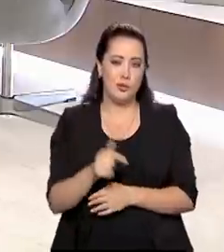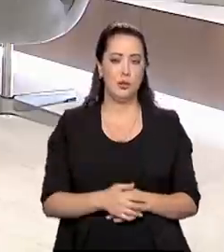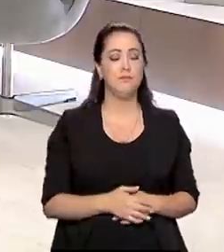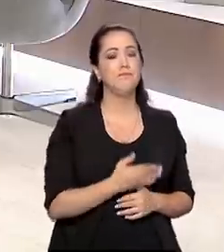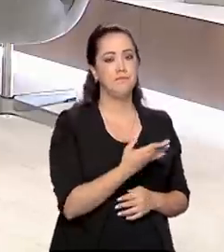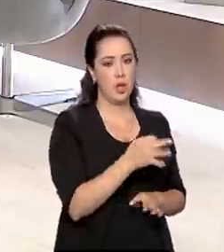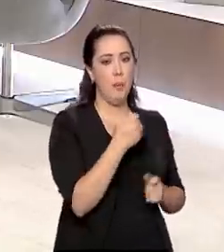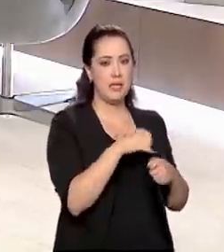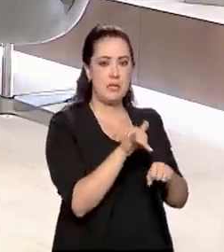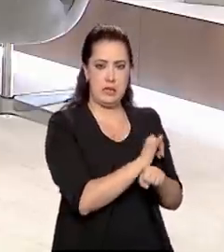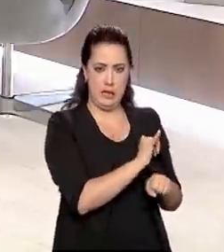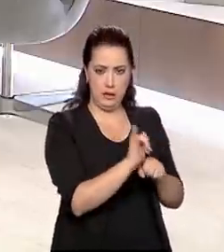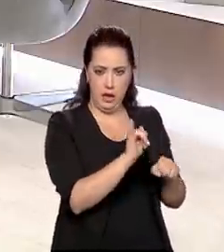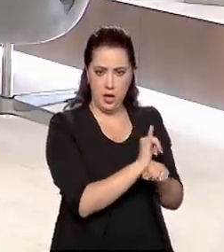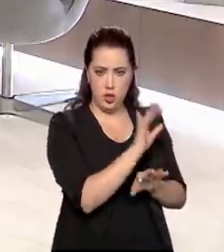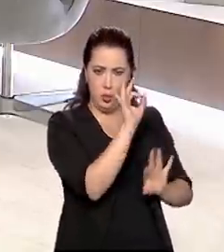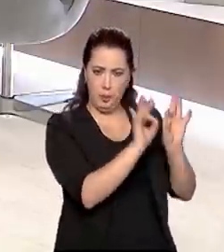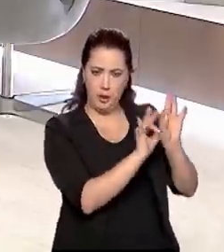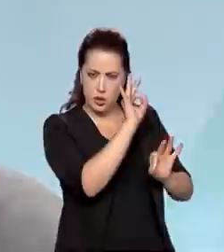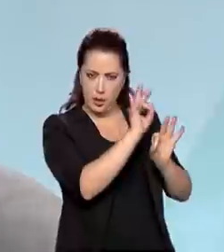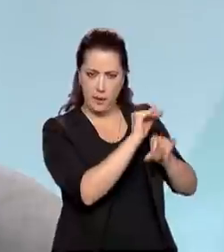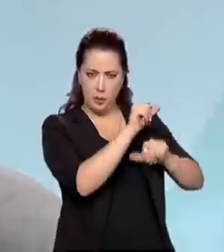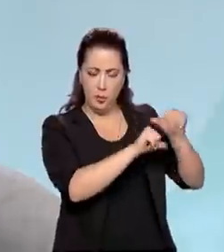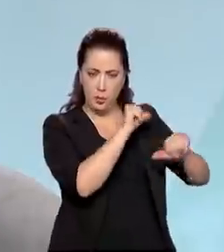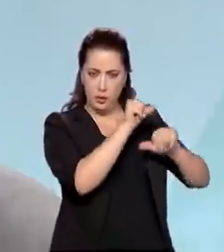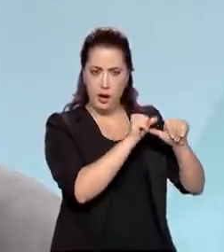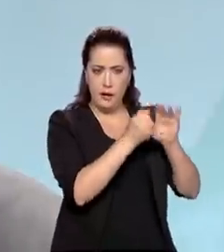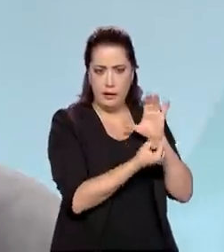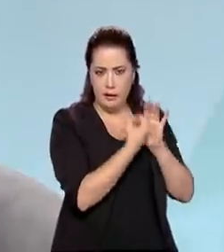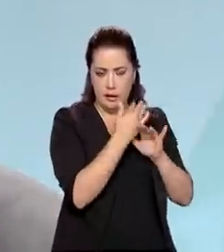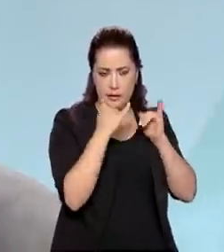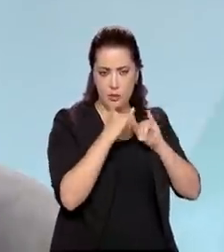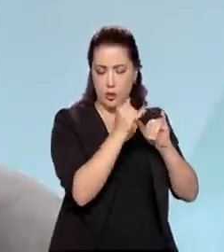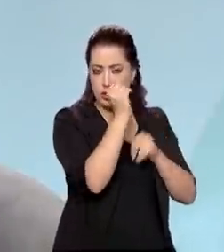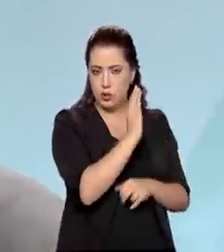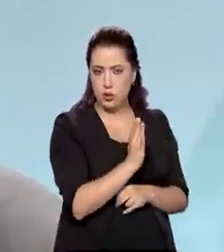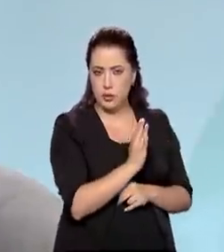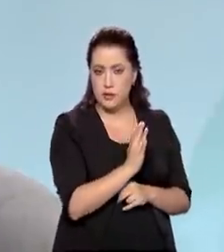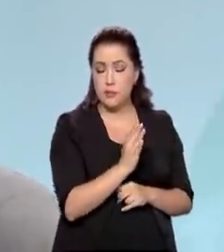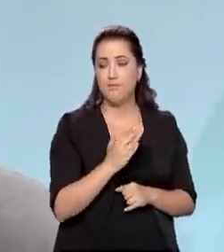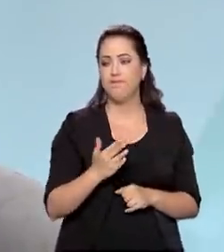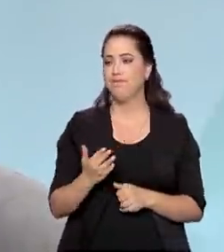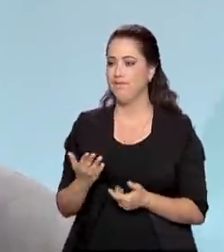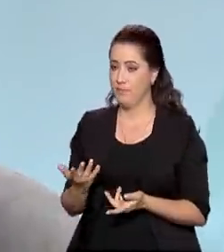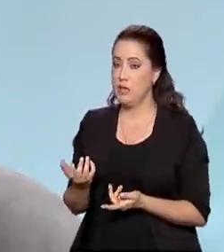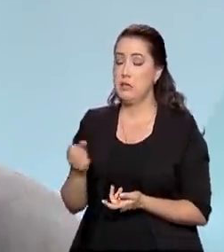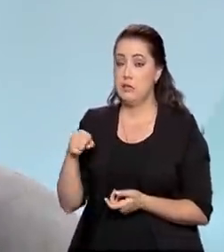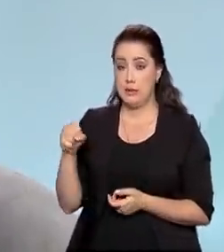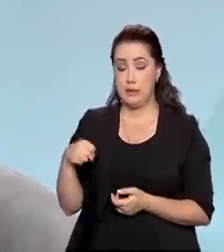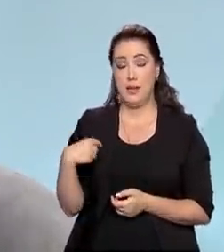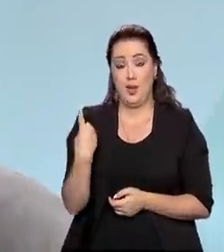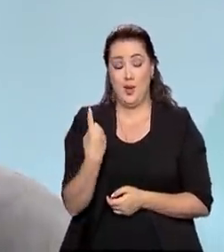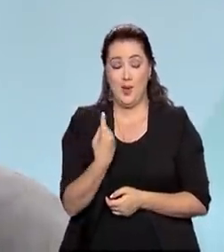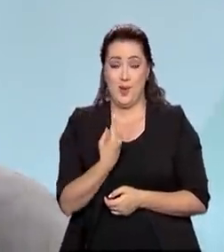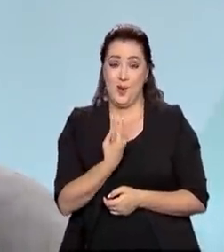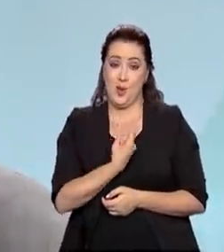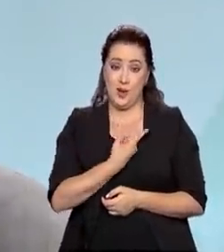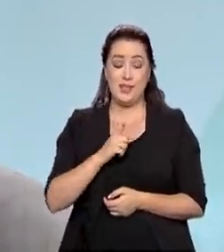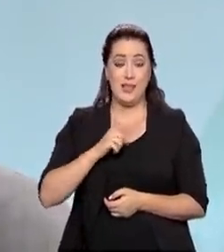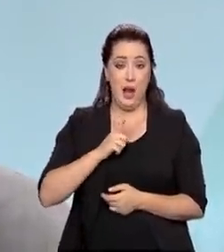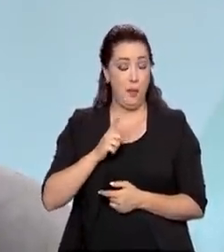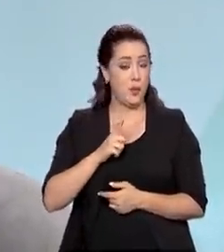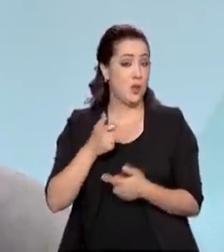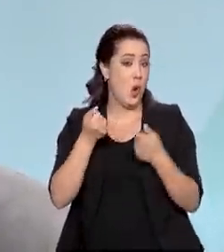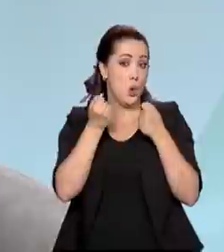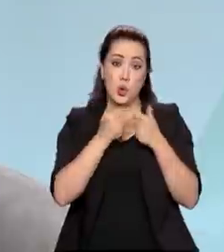geração de energia elétrica no país. Isso. Por nossa sorte, como nós temos muitos recursos naturais no Brasil, quando nós